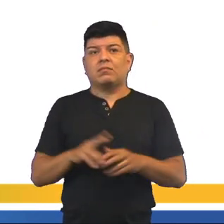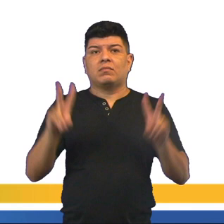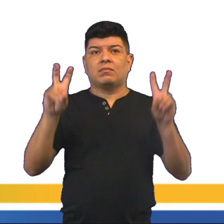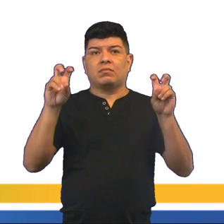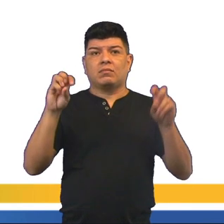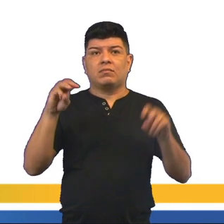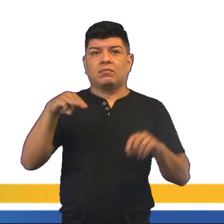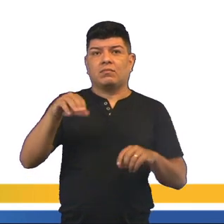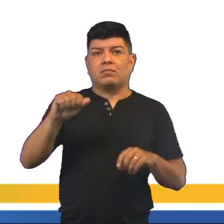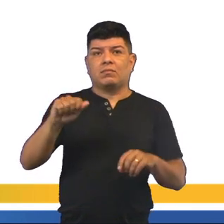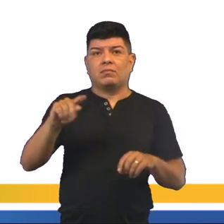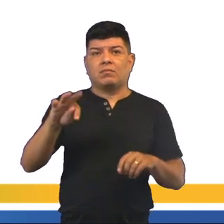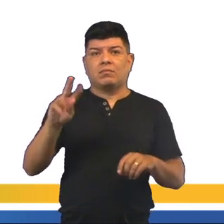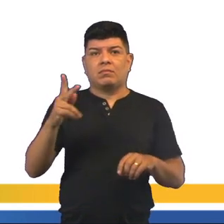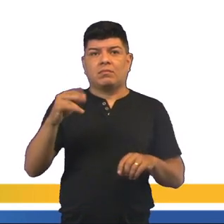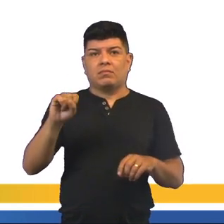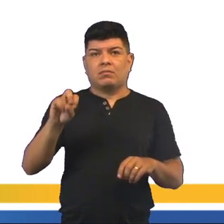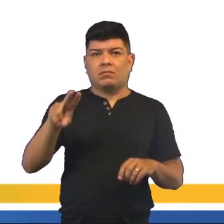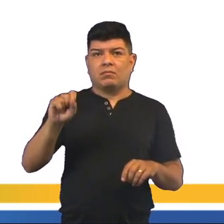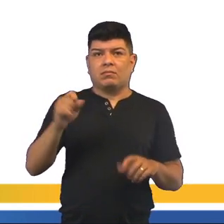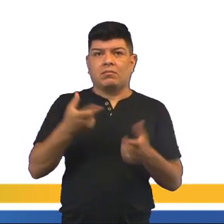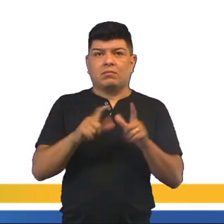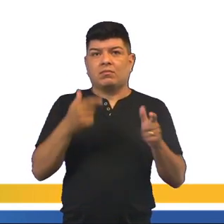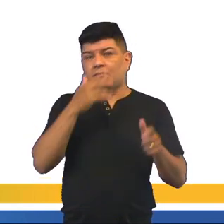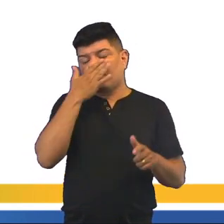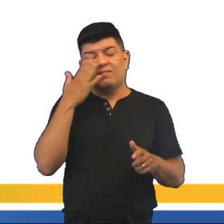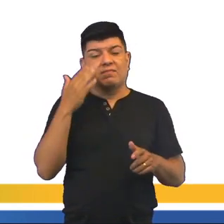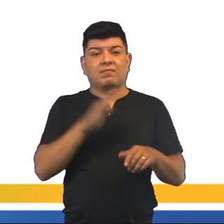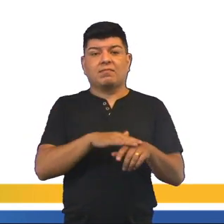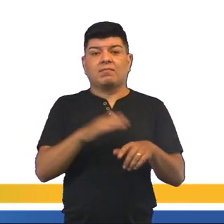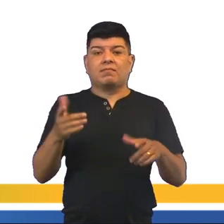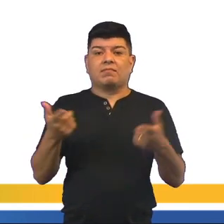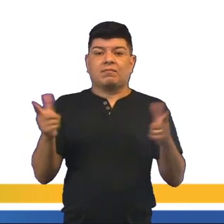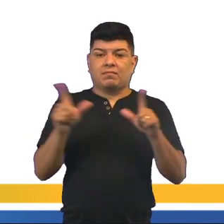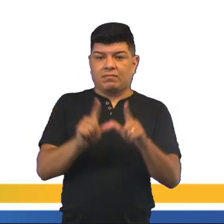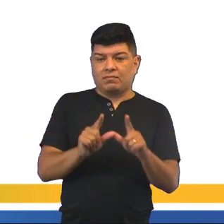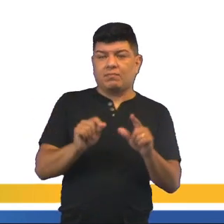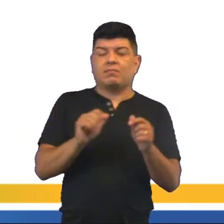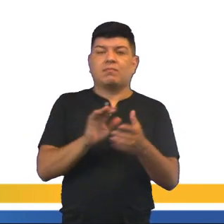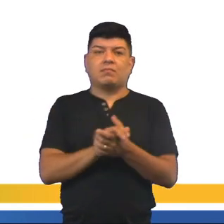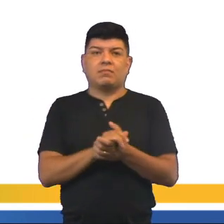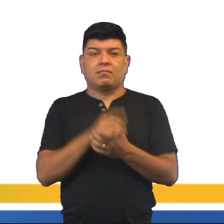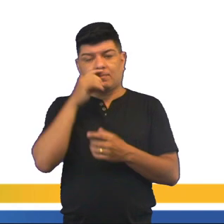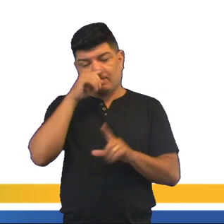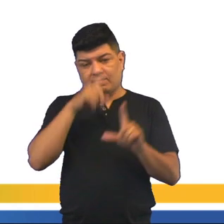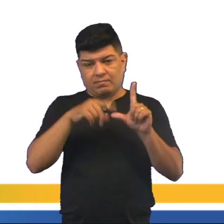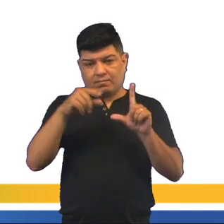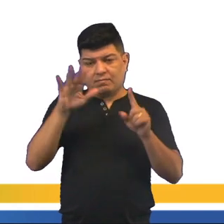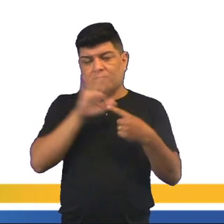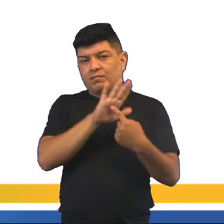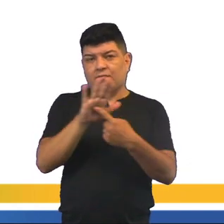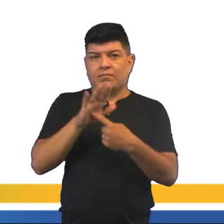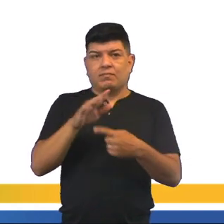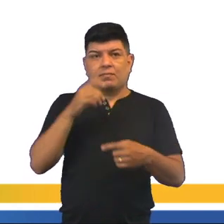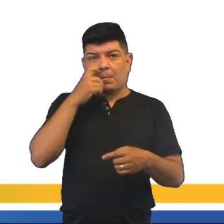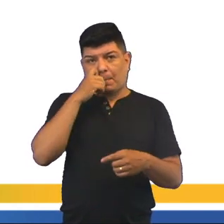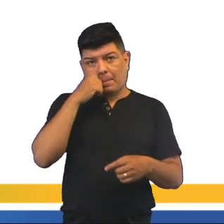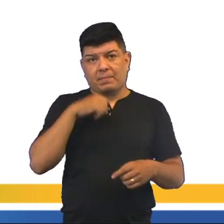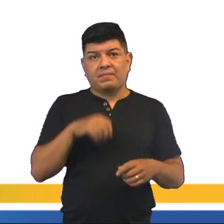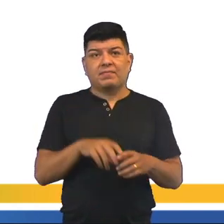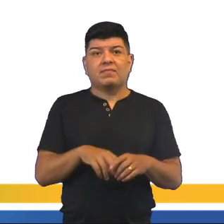na teoria malthusiana, alimentos crescem em PA e população crescem em PG, aquela gráficozinho que eu mostrei para vocês no início.